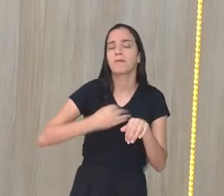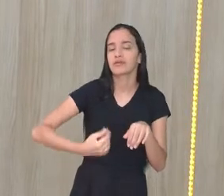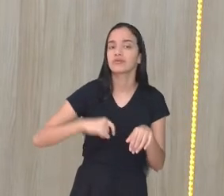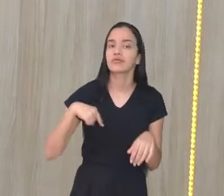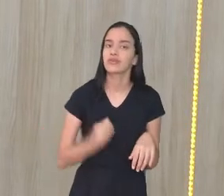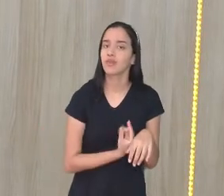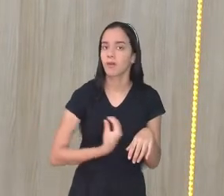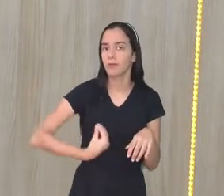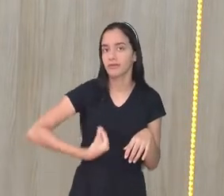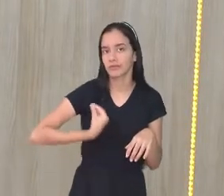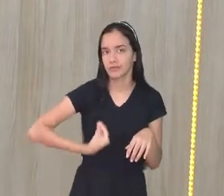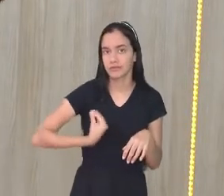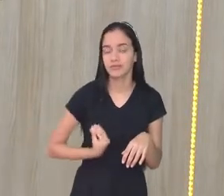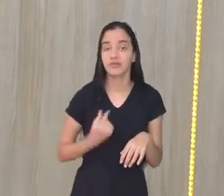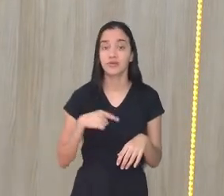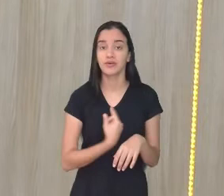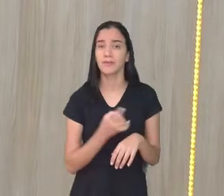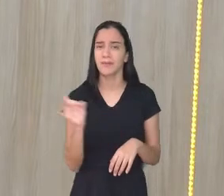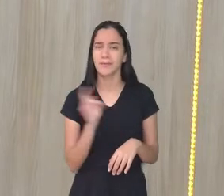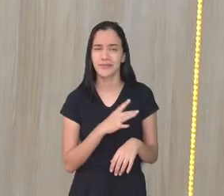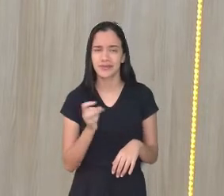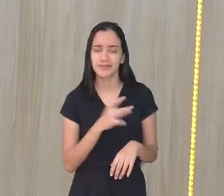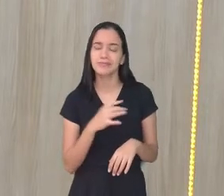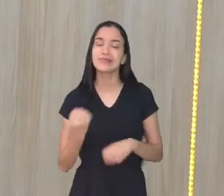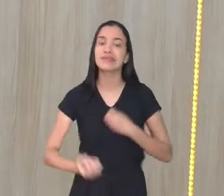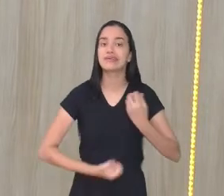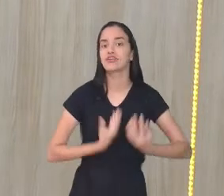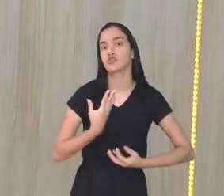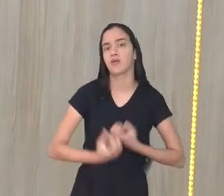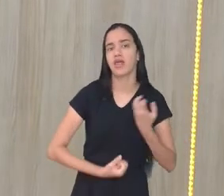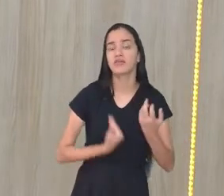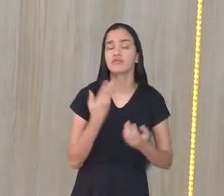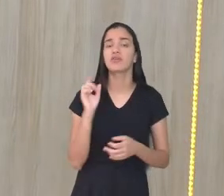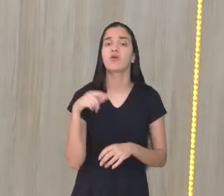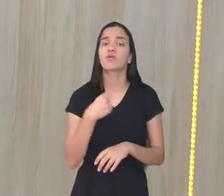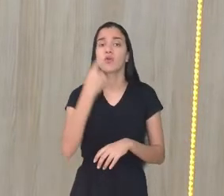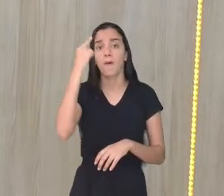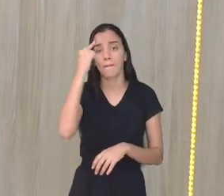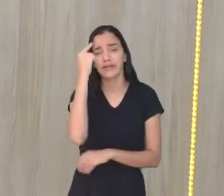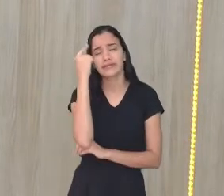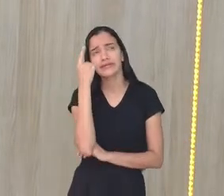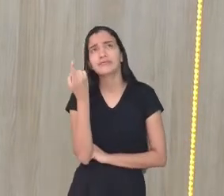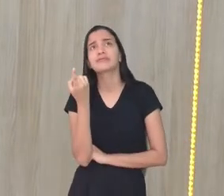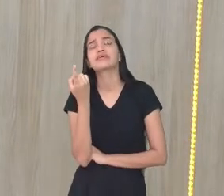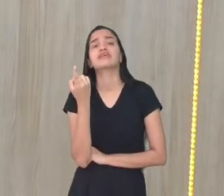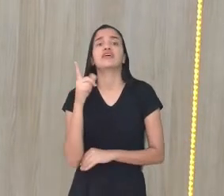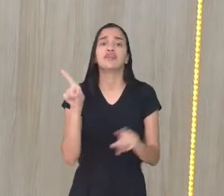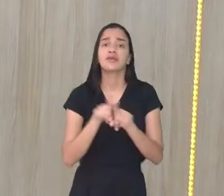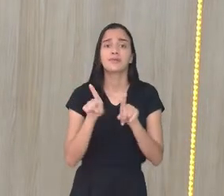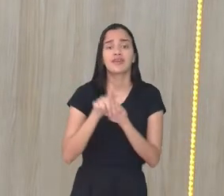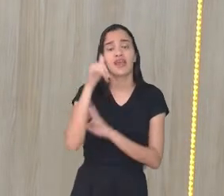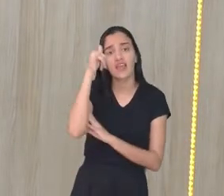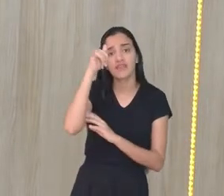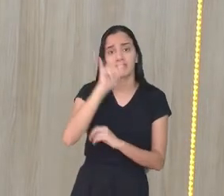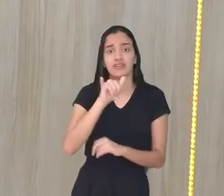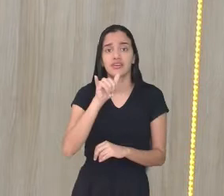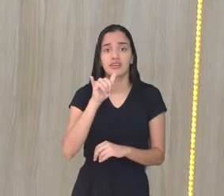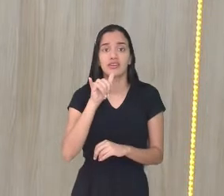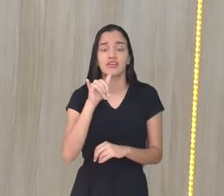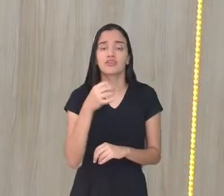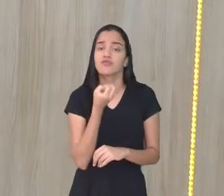muitas vezes temos medo, não é, de expressar aquilo que pensamos, muitas vezes evitamos até